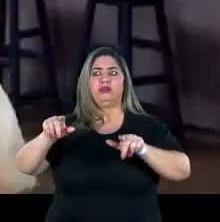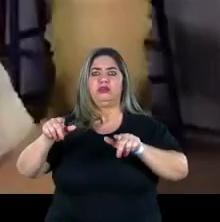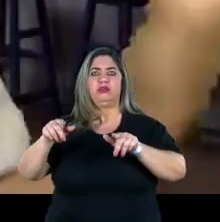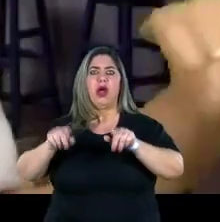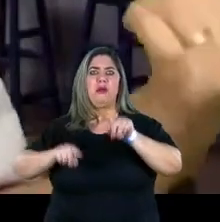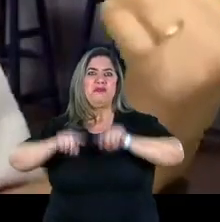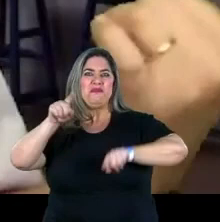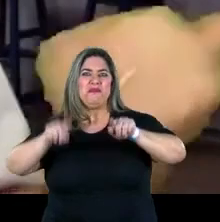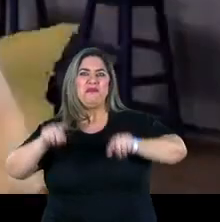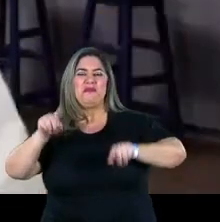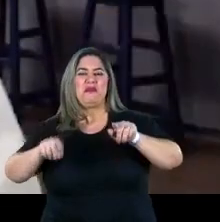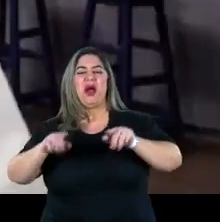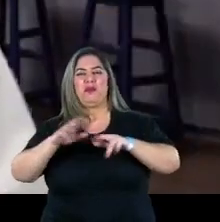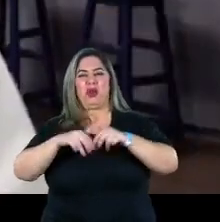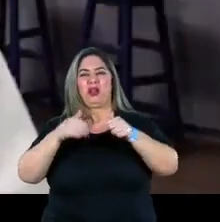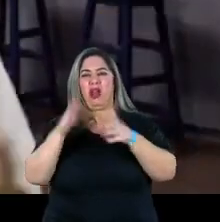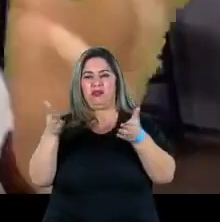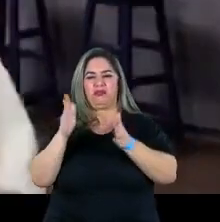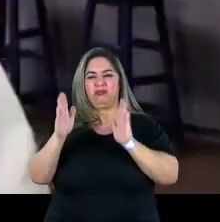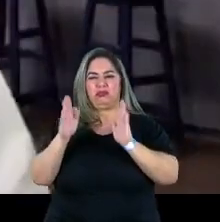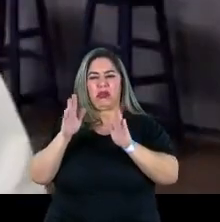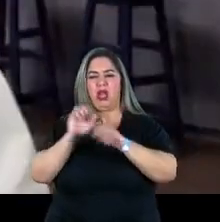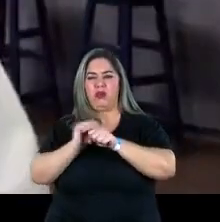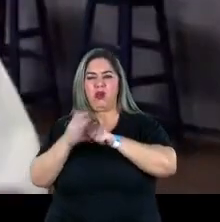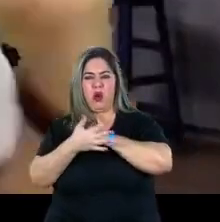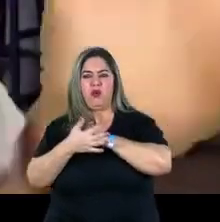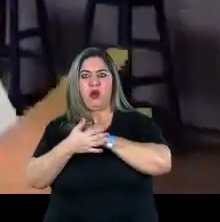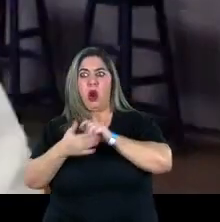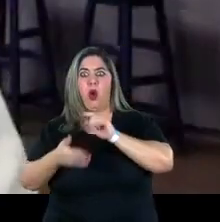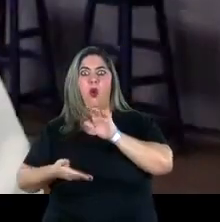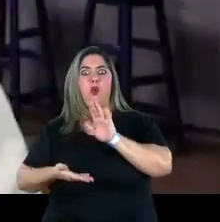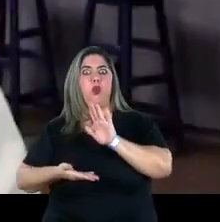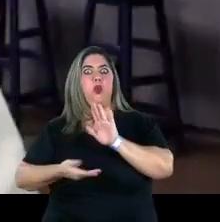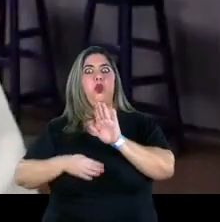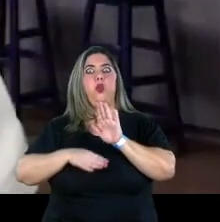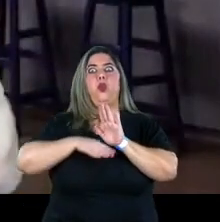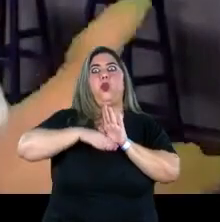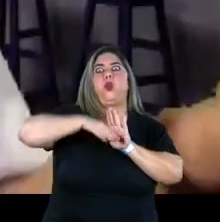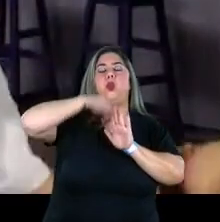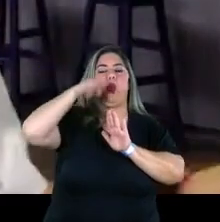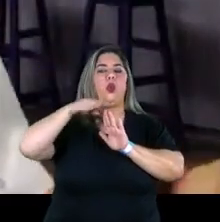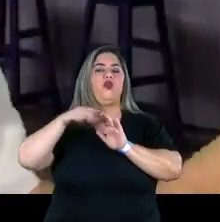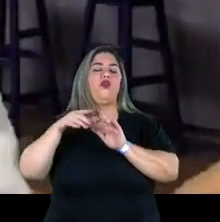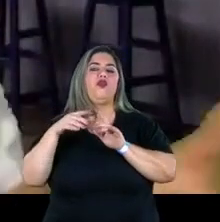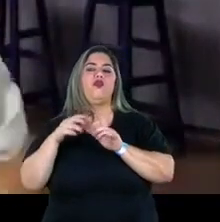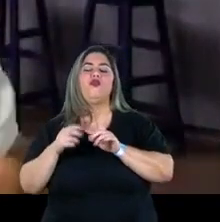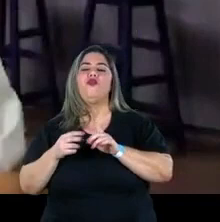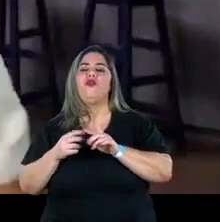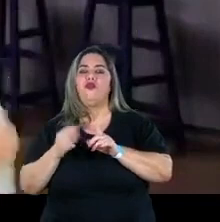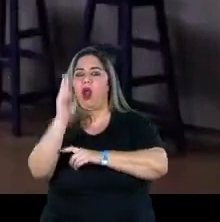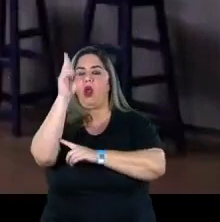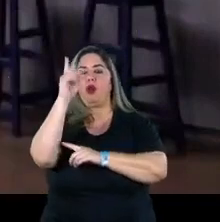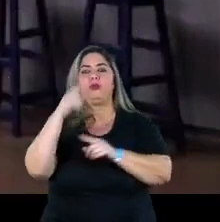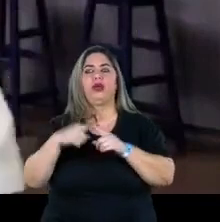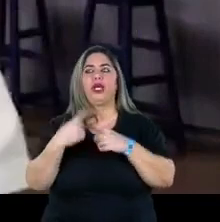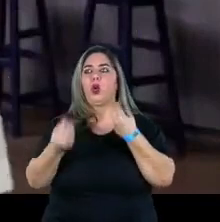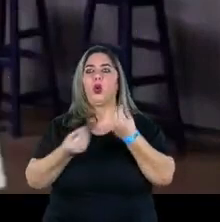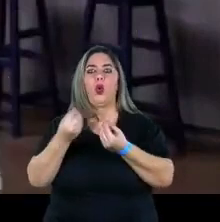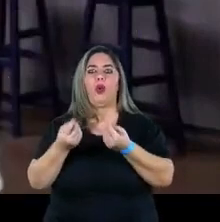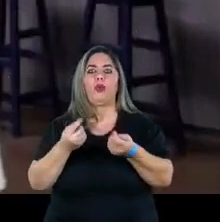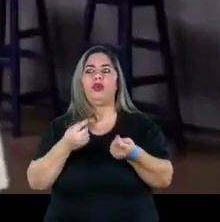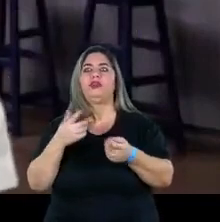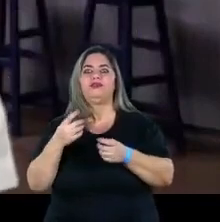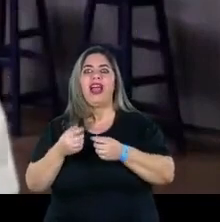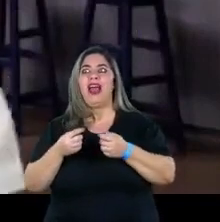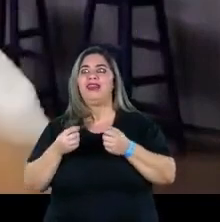preços. A gente teve agora na Covid um aumento do arroz e feijão de 40% a 70%, porque não tinha como segurar o preço